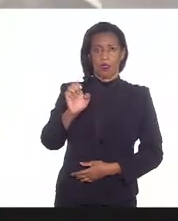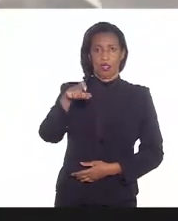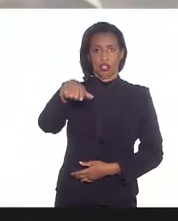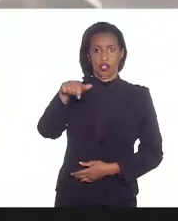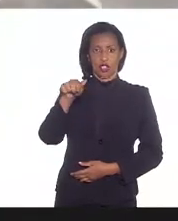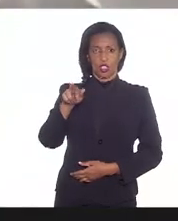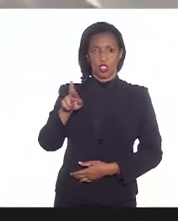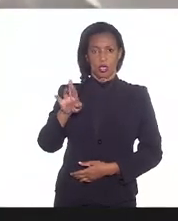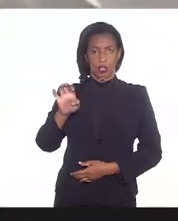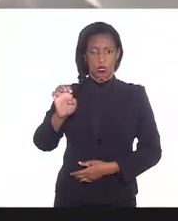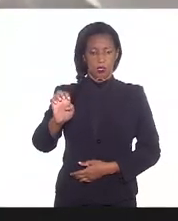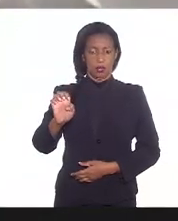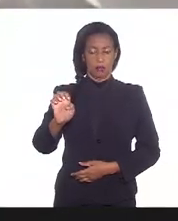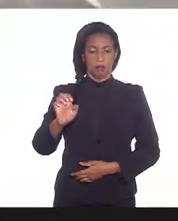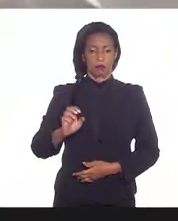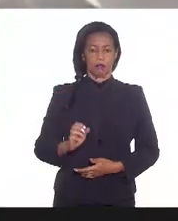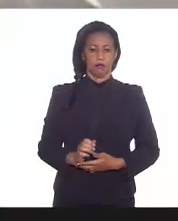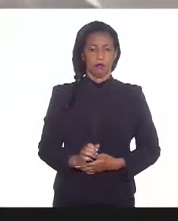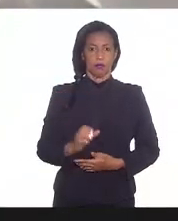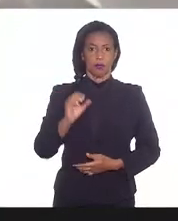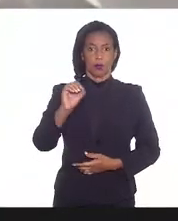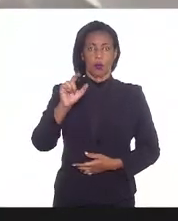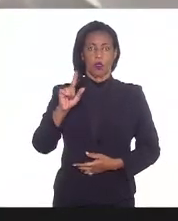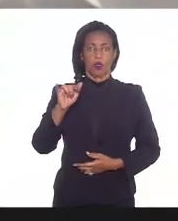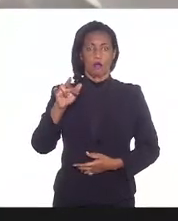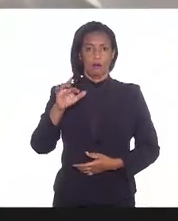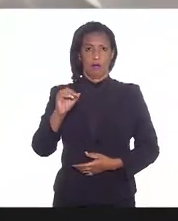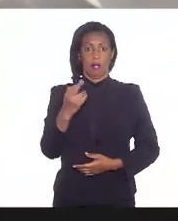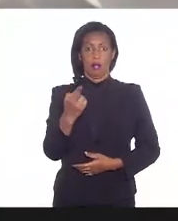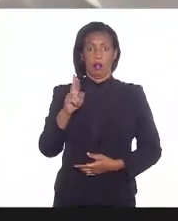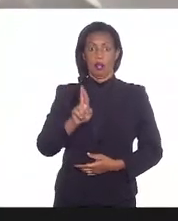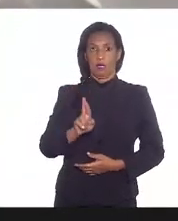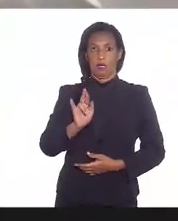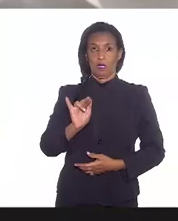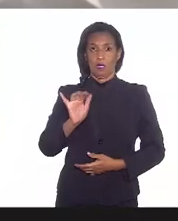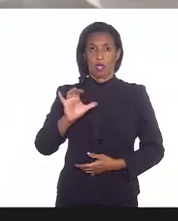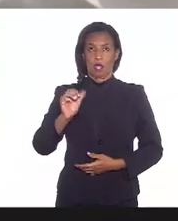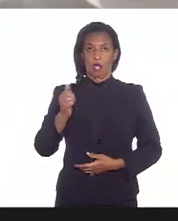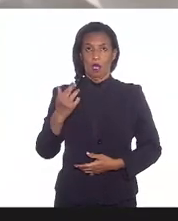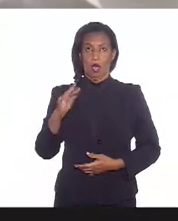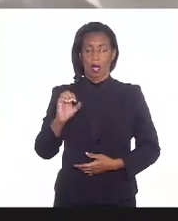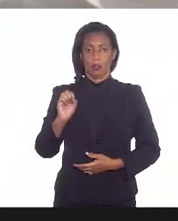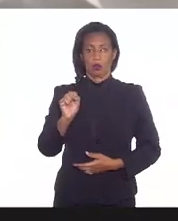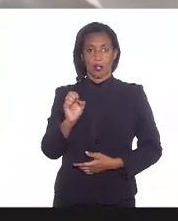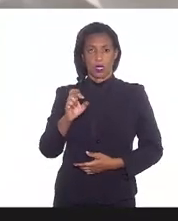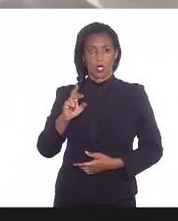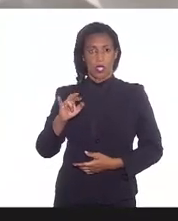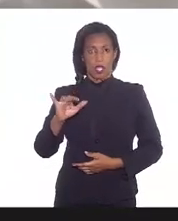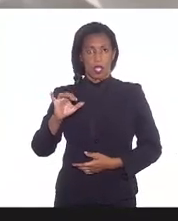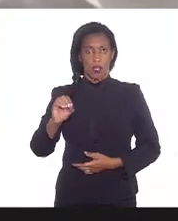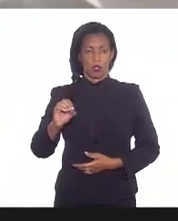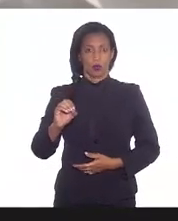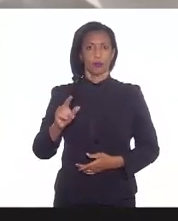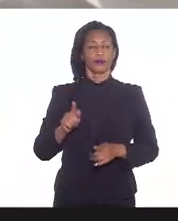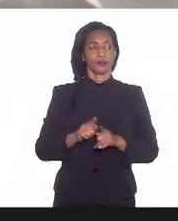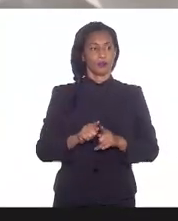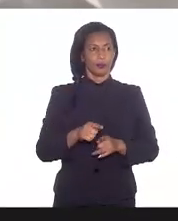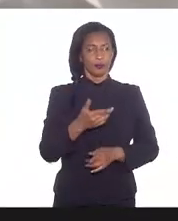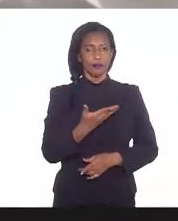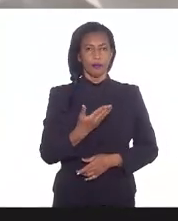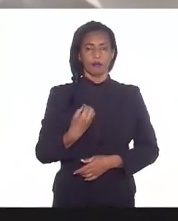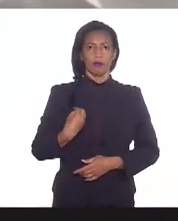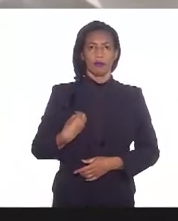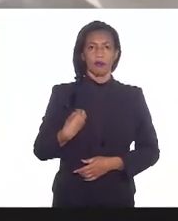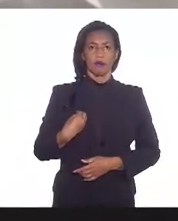Oliveira, Ricardo Garcia e Sérgio Góes, além de registrar a presença